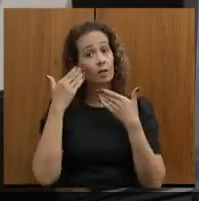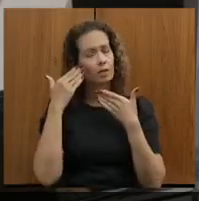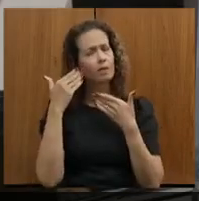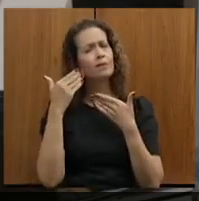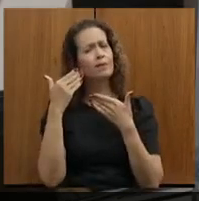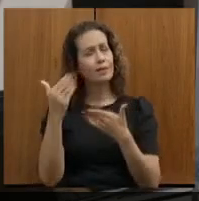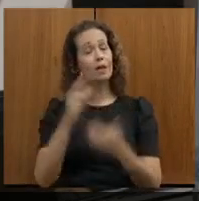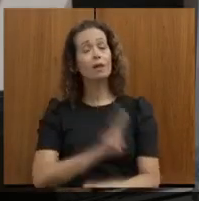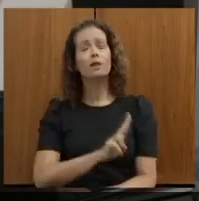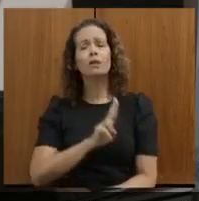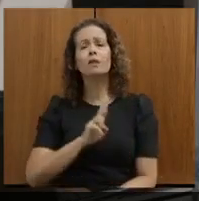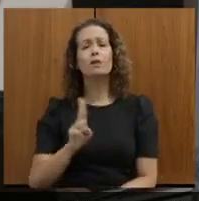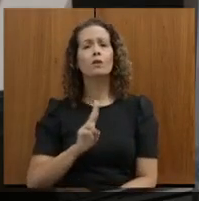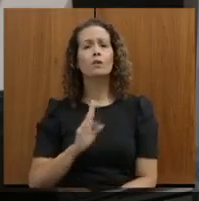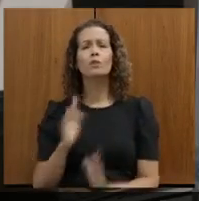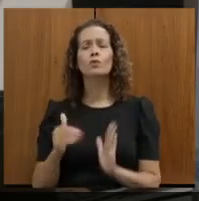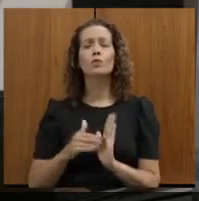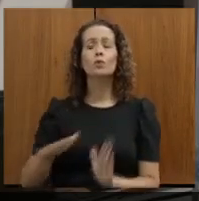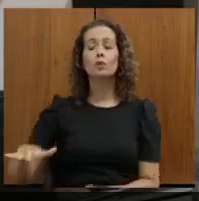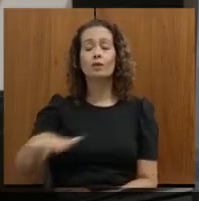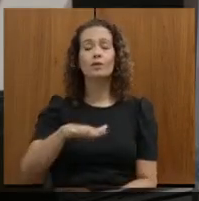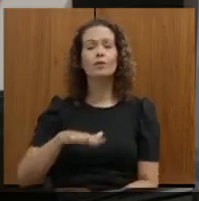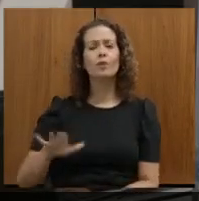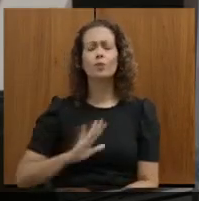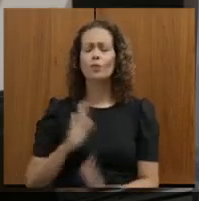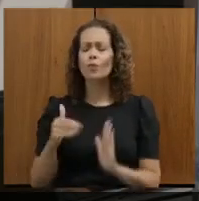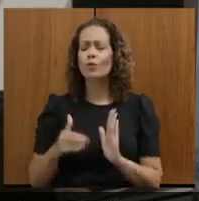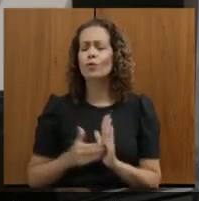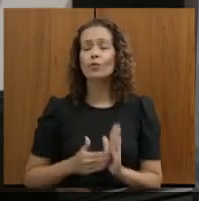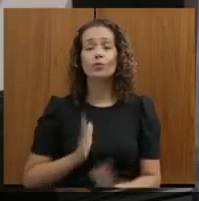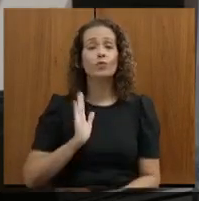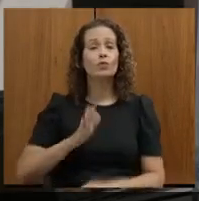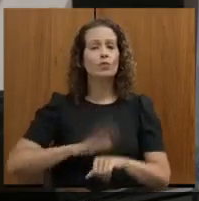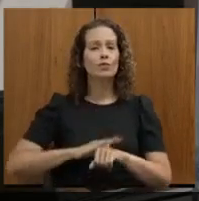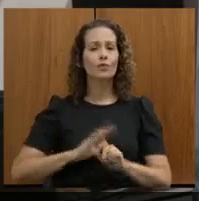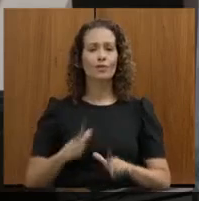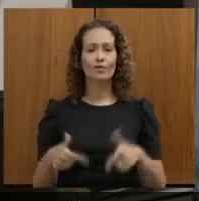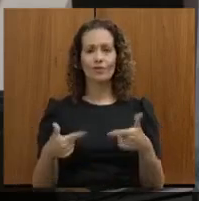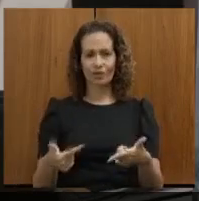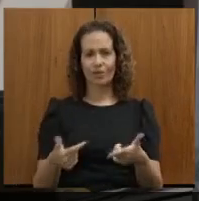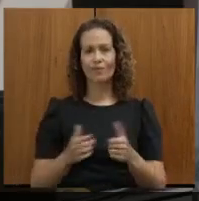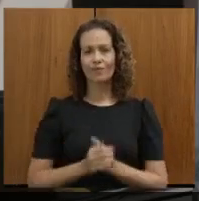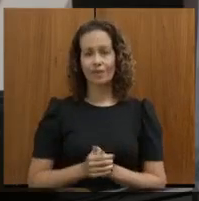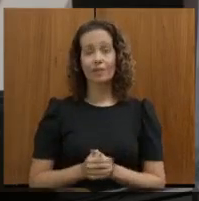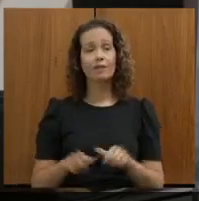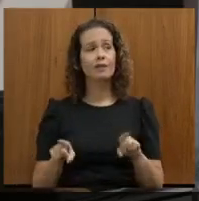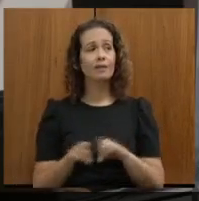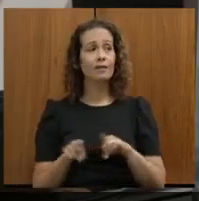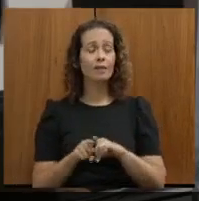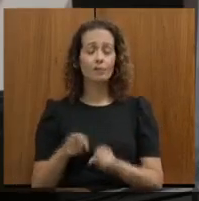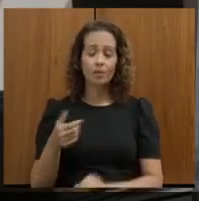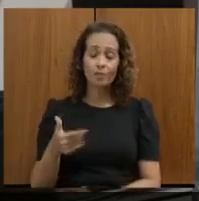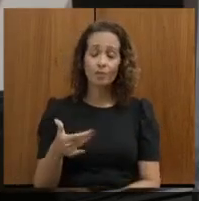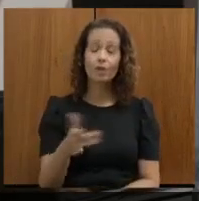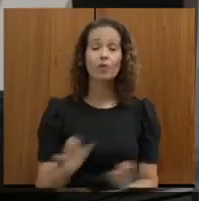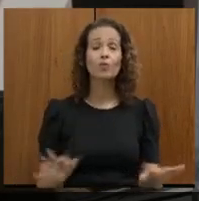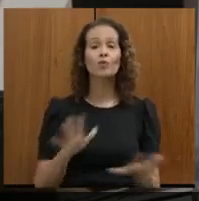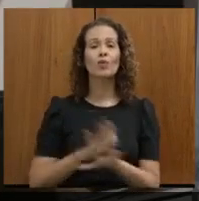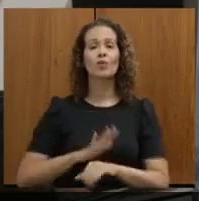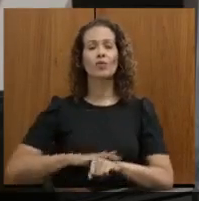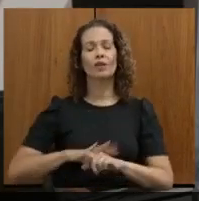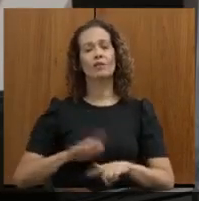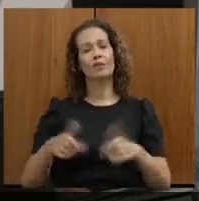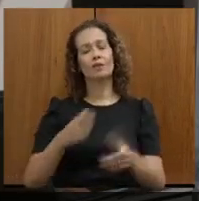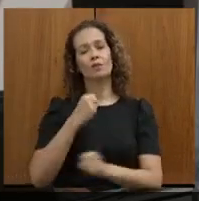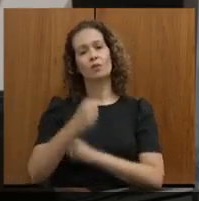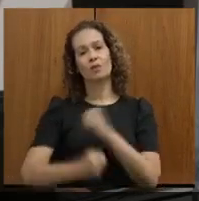em nome de toda a nossa região, por tudo que vossa excelência tem feito, irei e também estará pronto para o